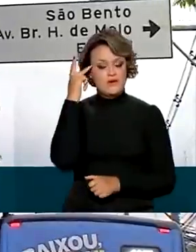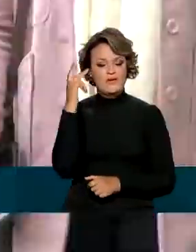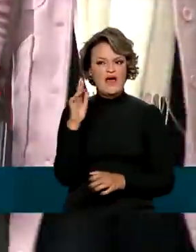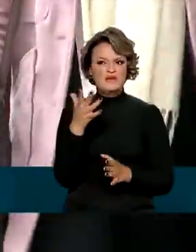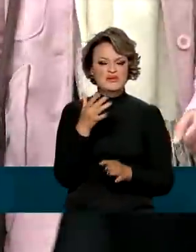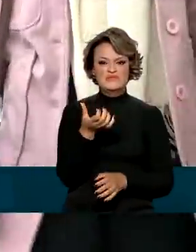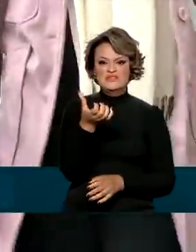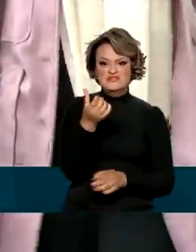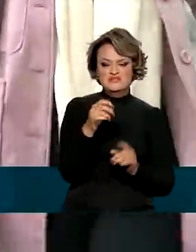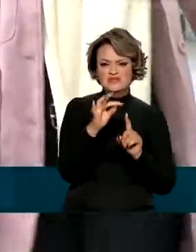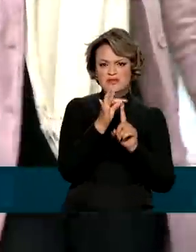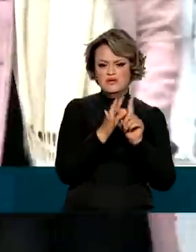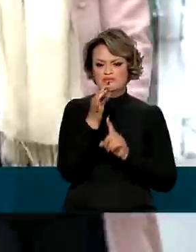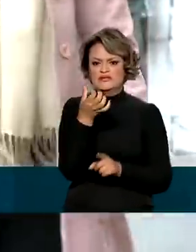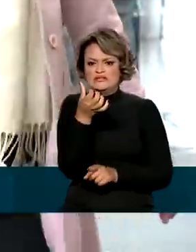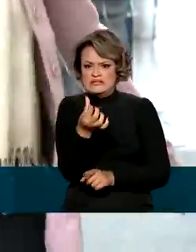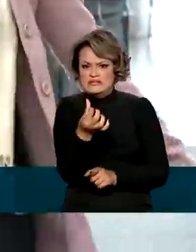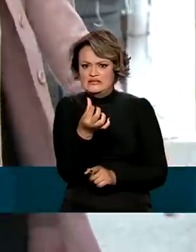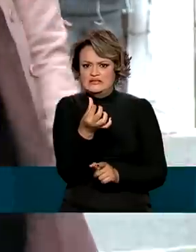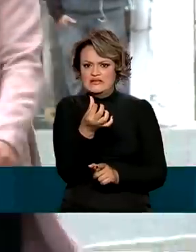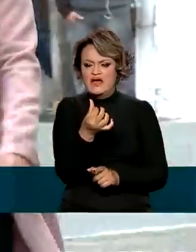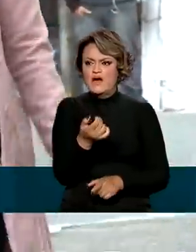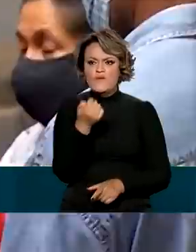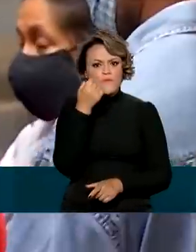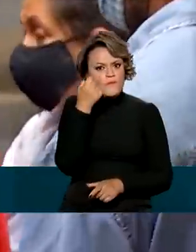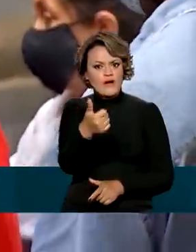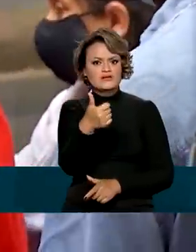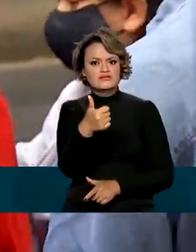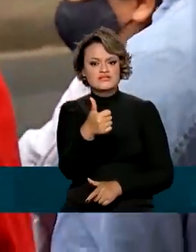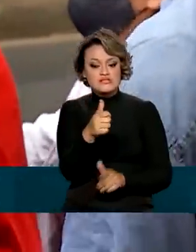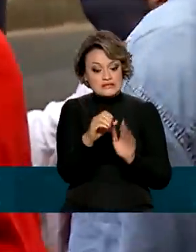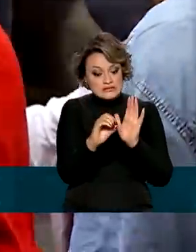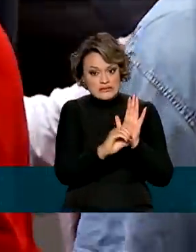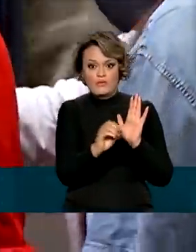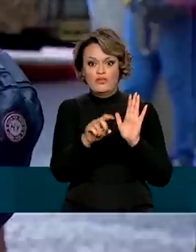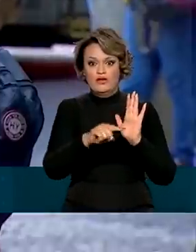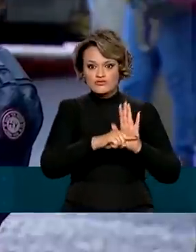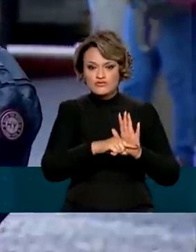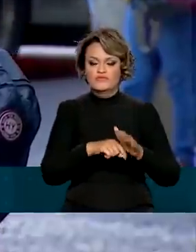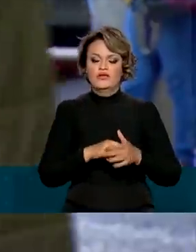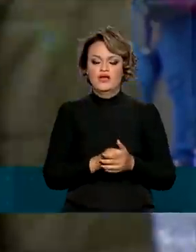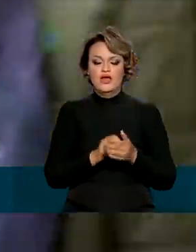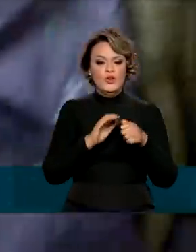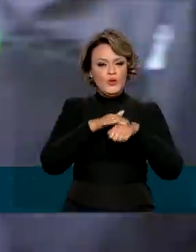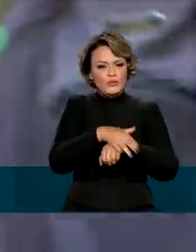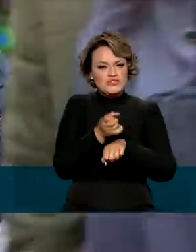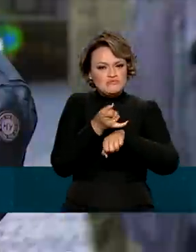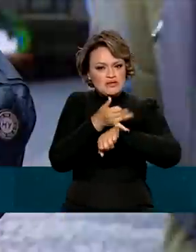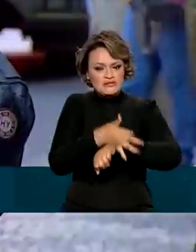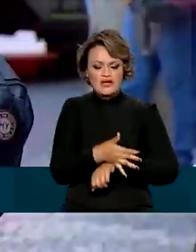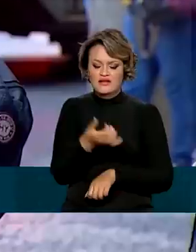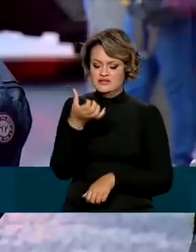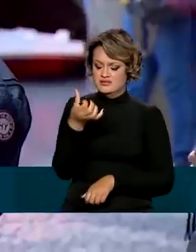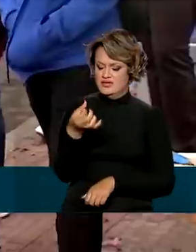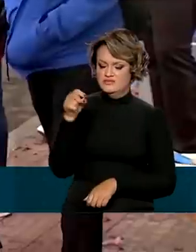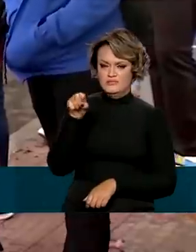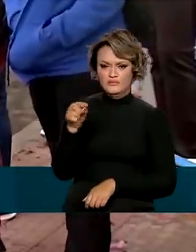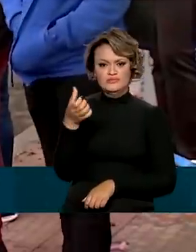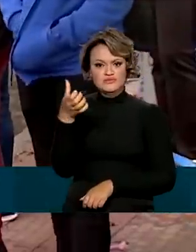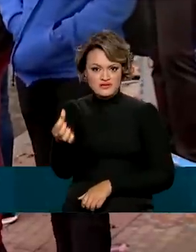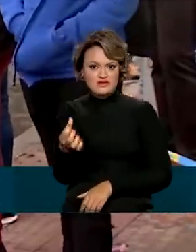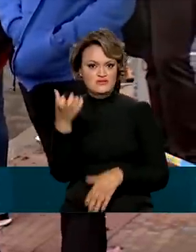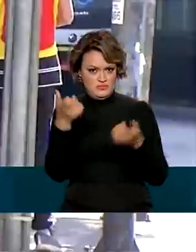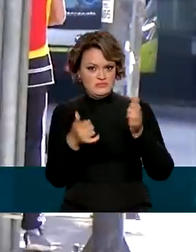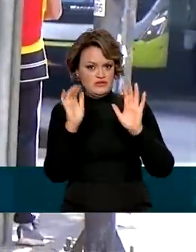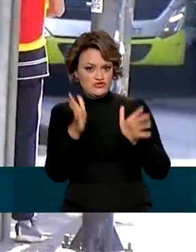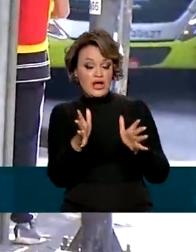de 6,6, com temperatura muito abaixo, chegando aí próximo dos 0 graus. Noite e madrugada com 6,6 graus, como eu